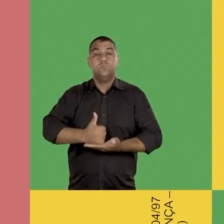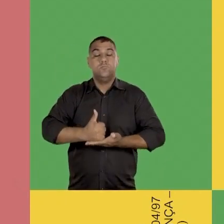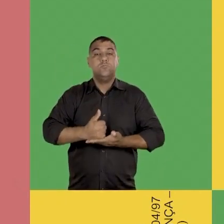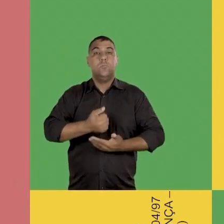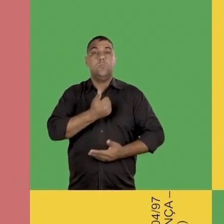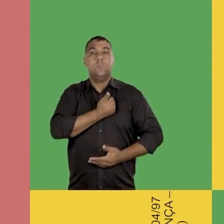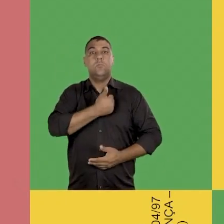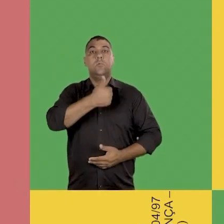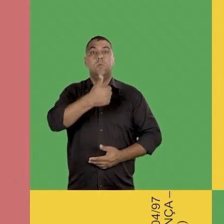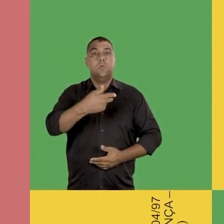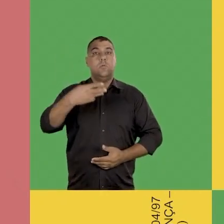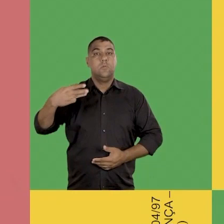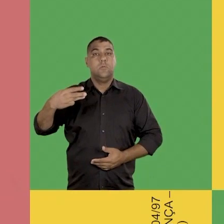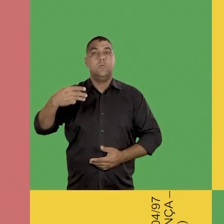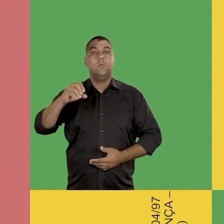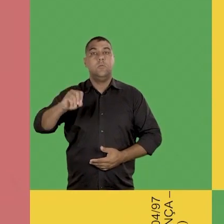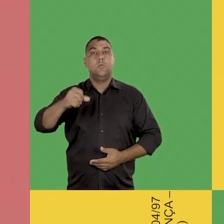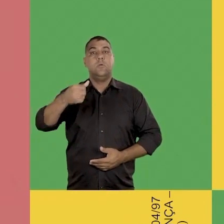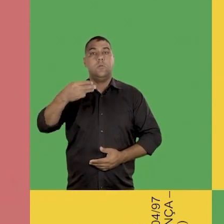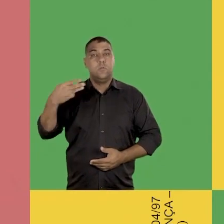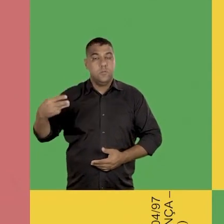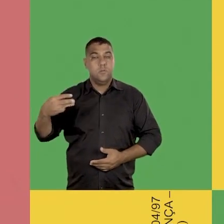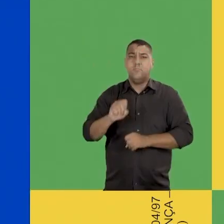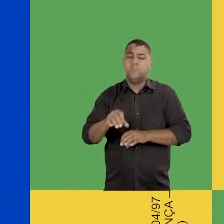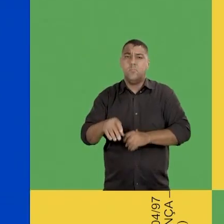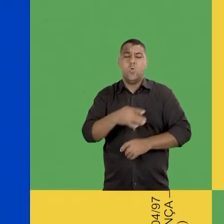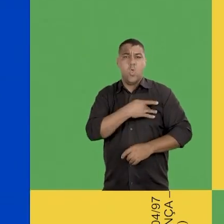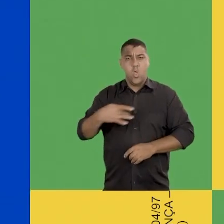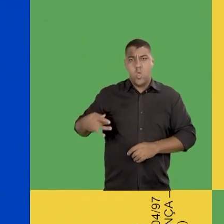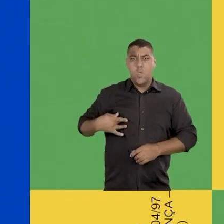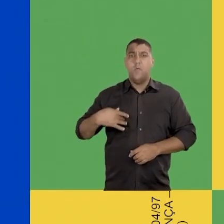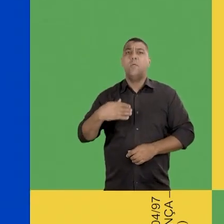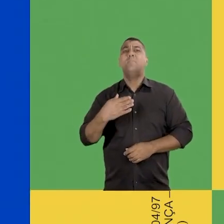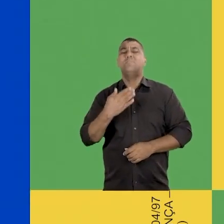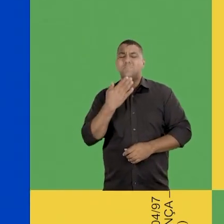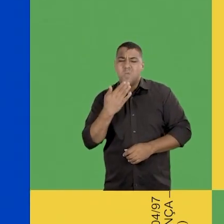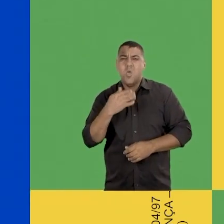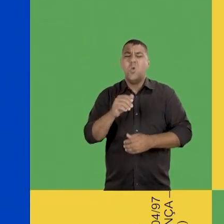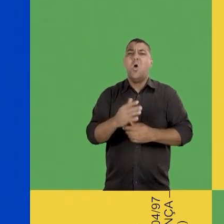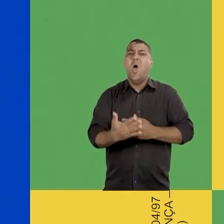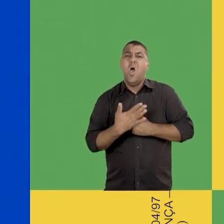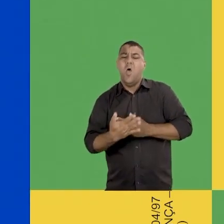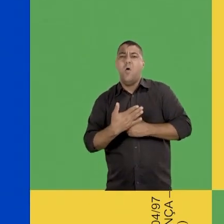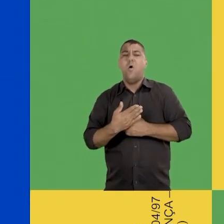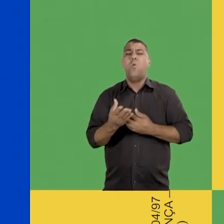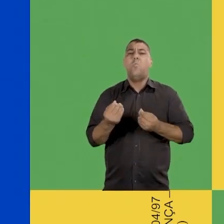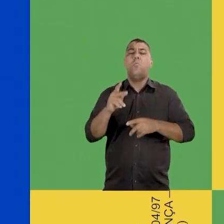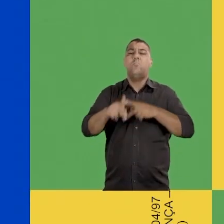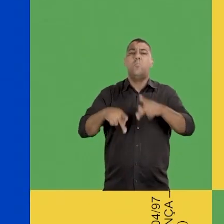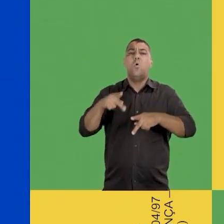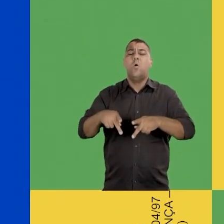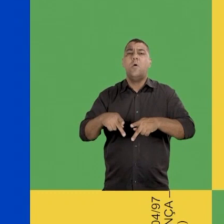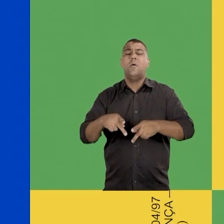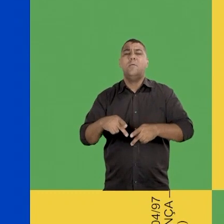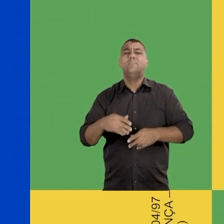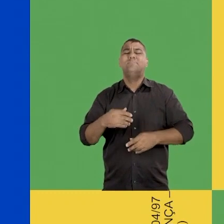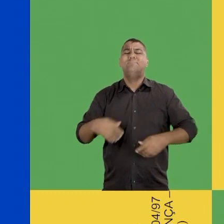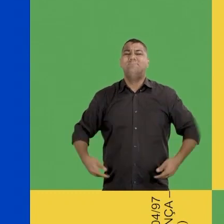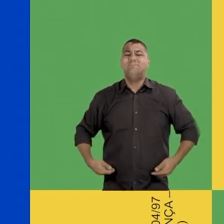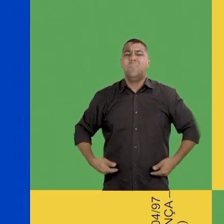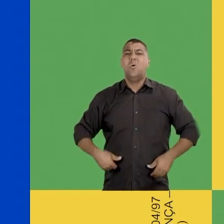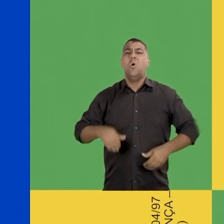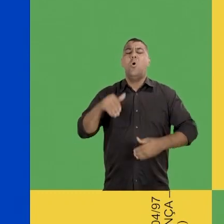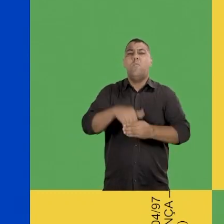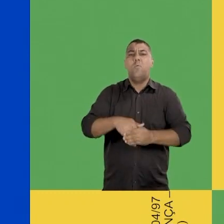apoio. Meu número 1303. A educação e a saúde pedem socorro. Muita gente passa fome.